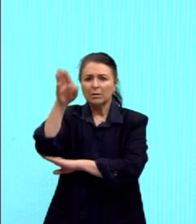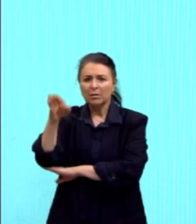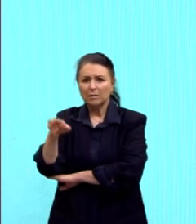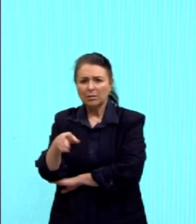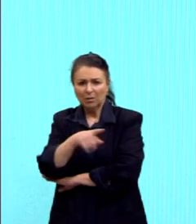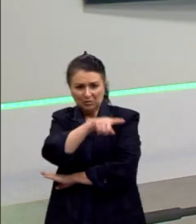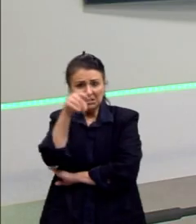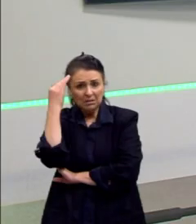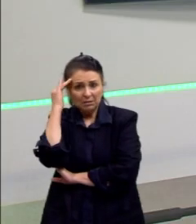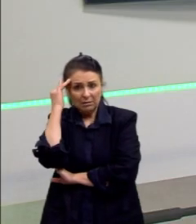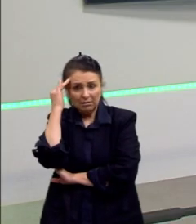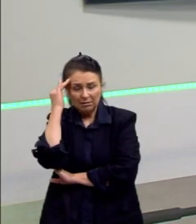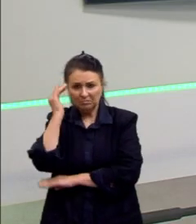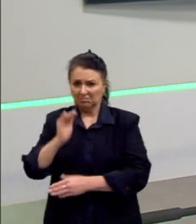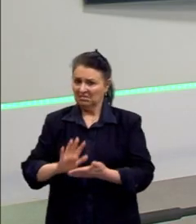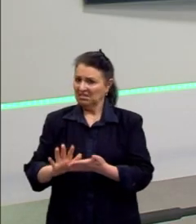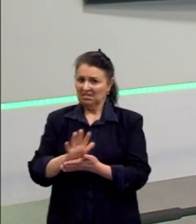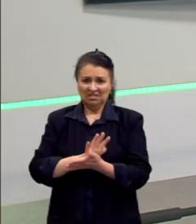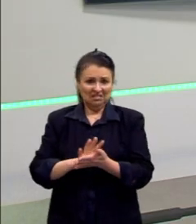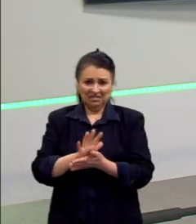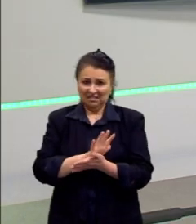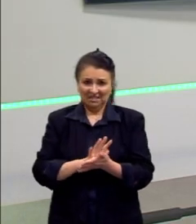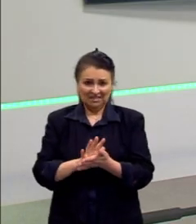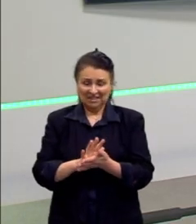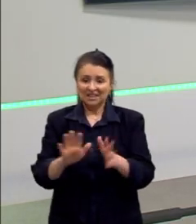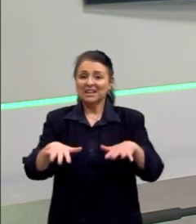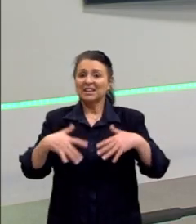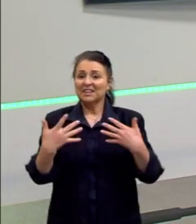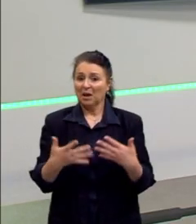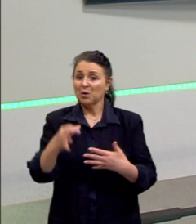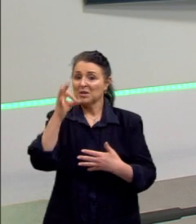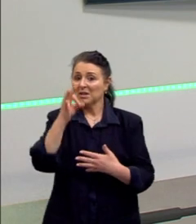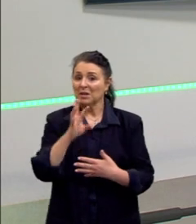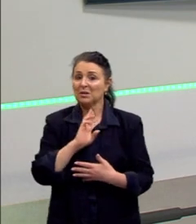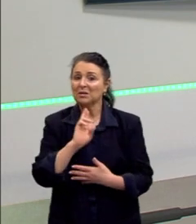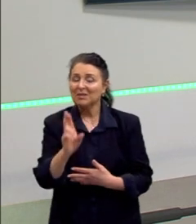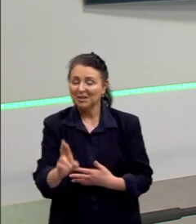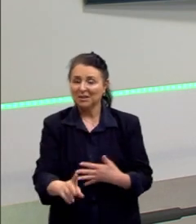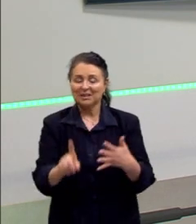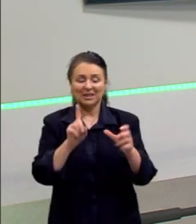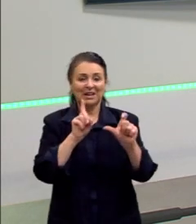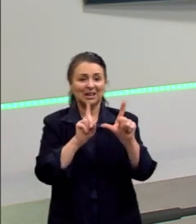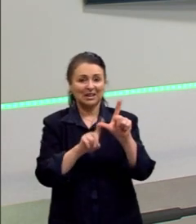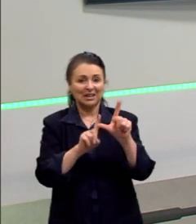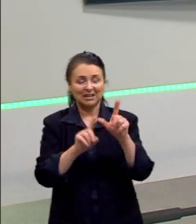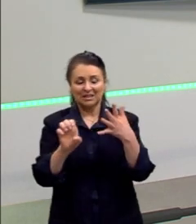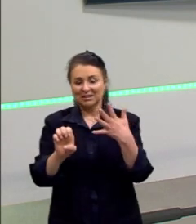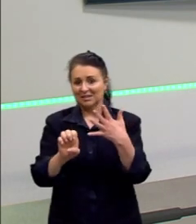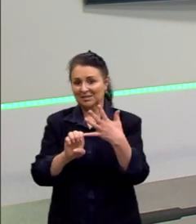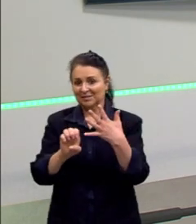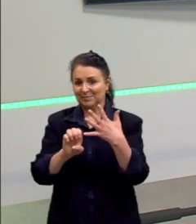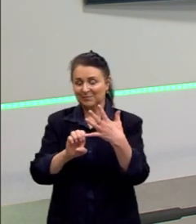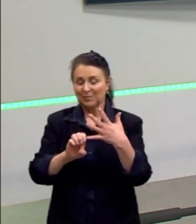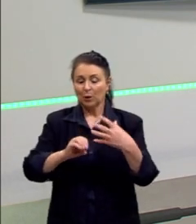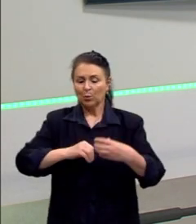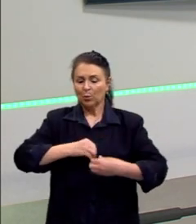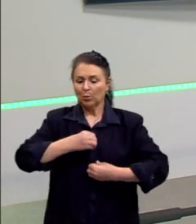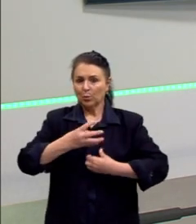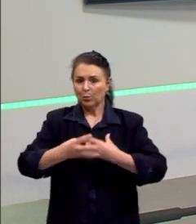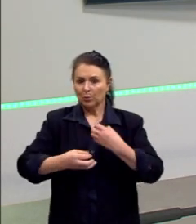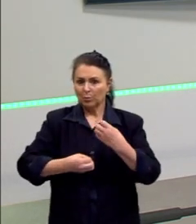Não, né? Então, a alternativa correta é a E. Este fragmento tem